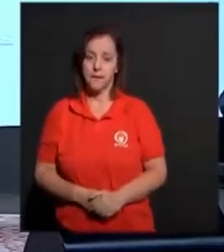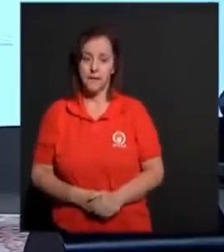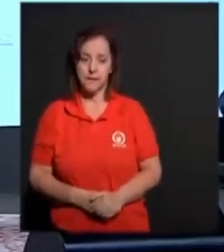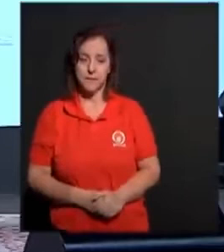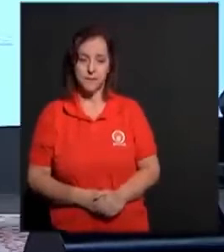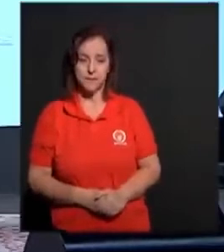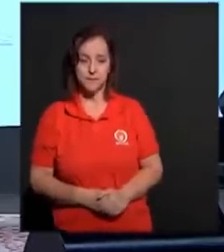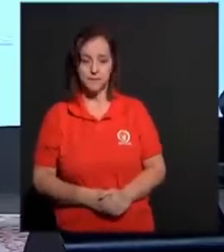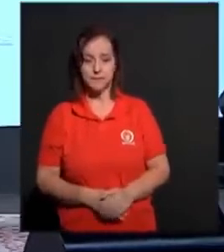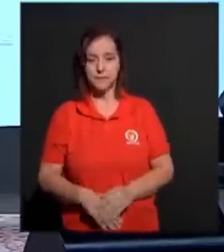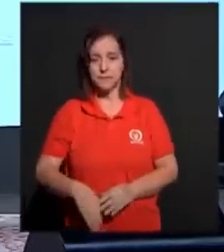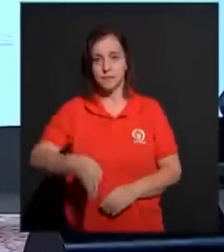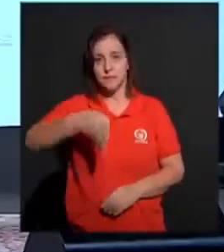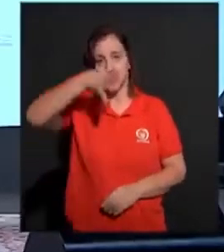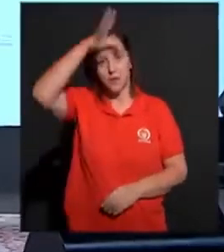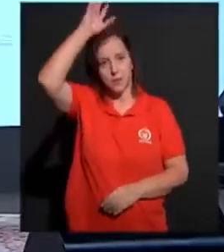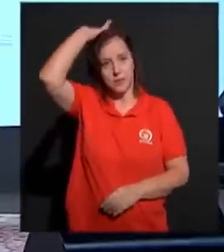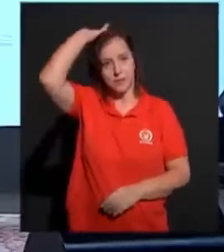Romanos 8, 38.